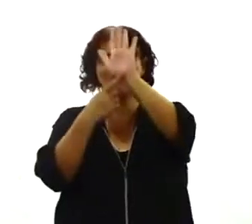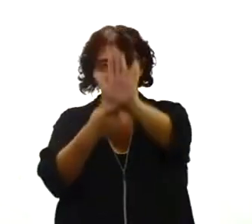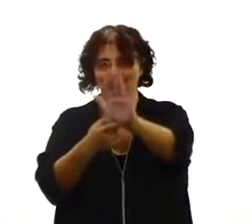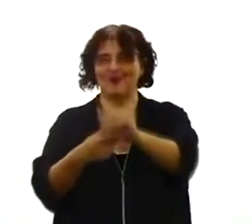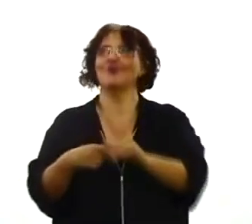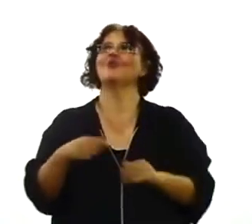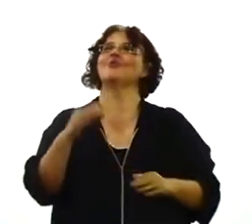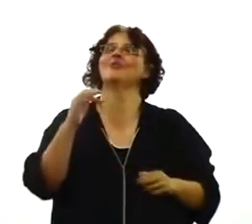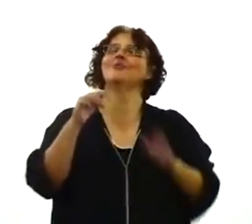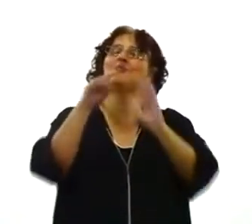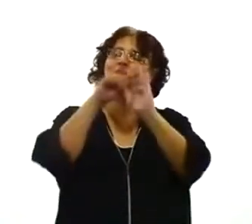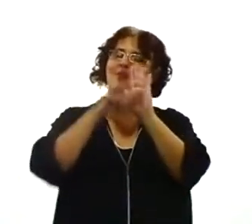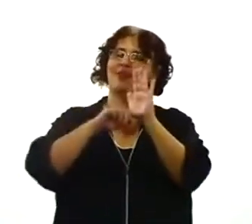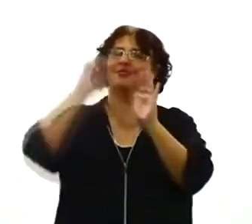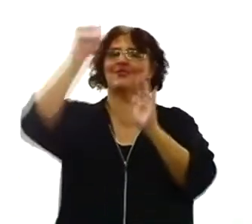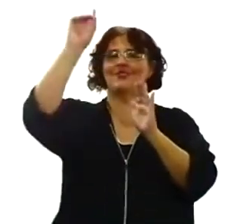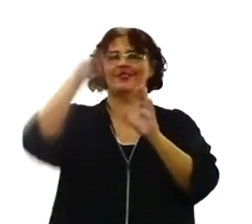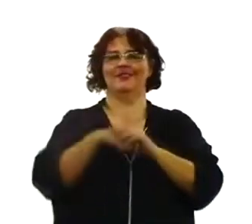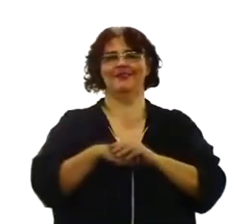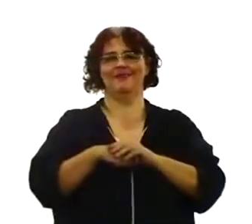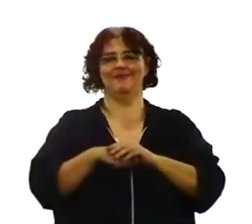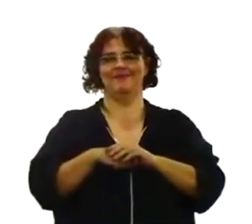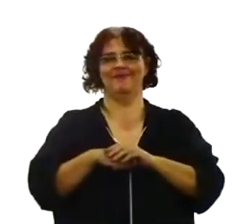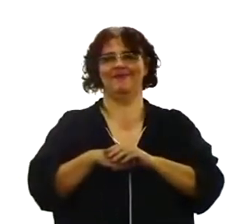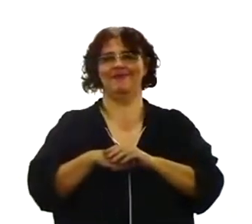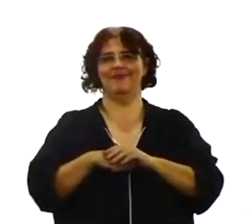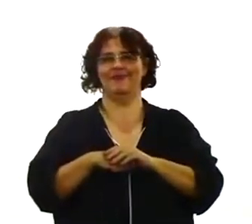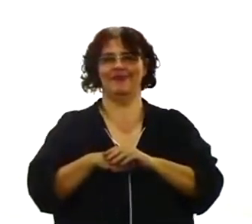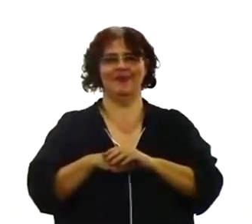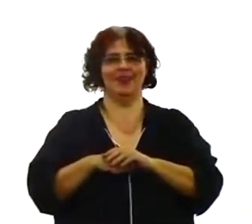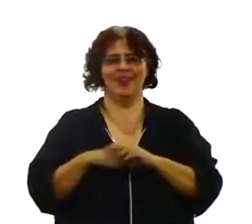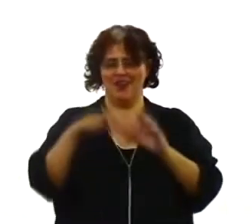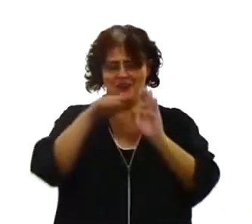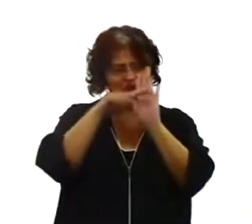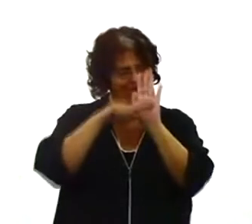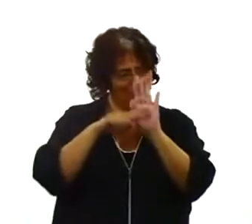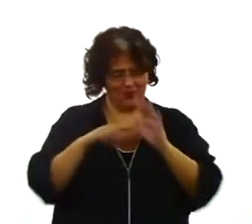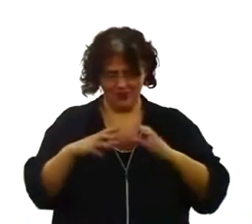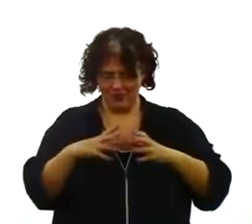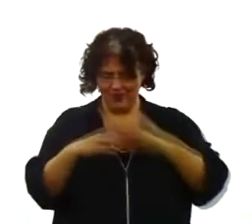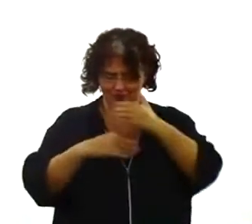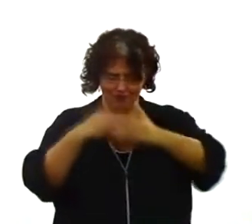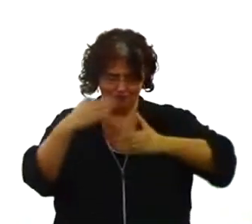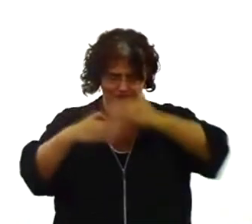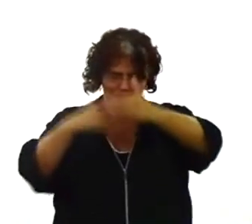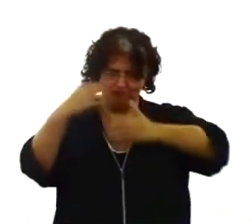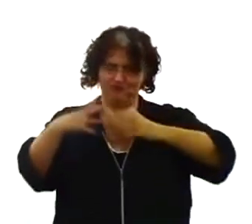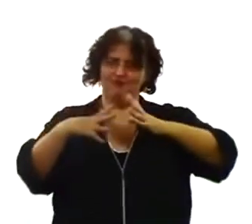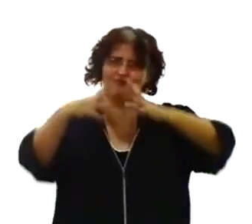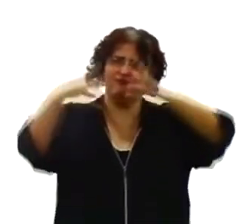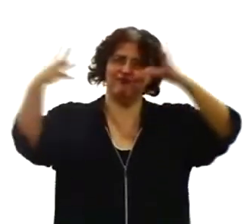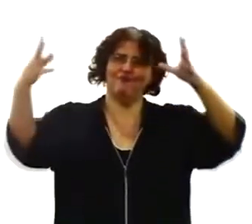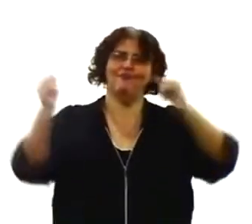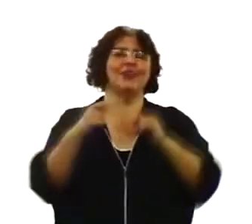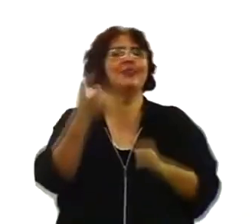É alguma coisa tão integrada. É um processo tão crescente que não tem outra